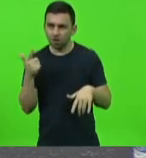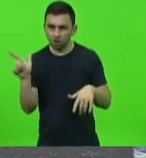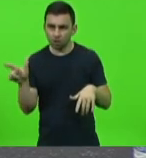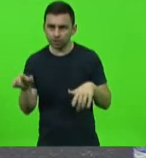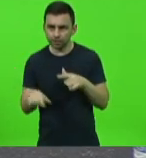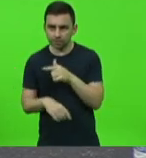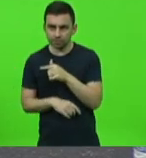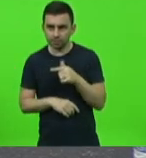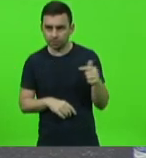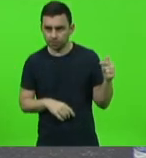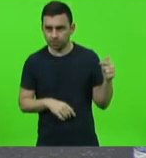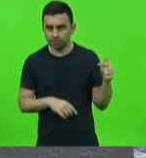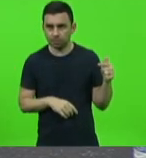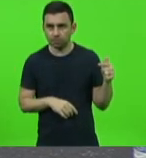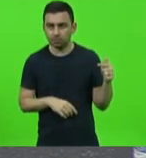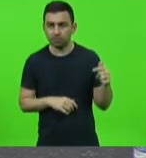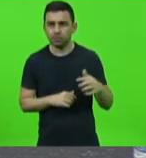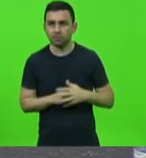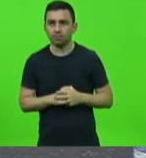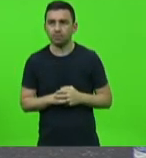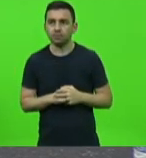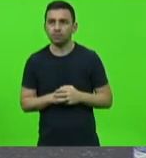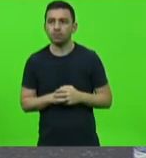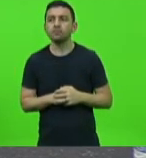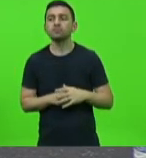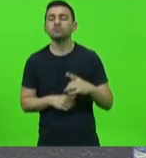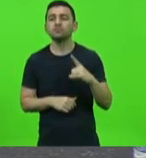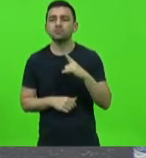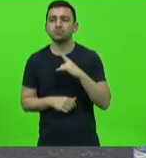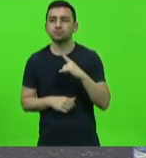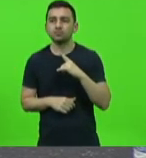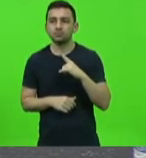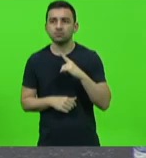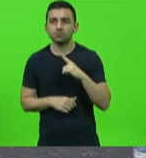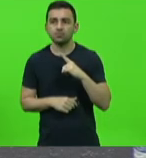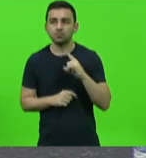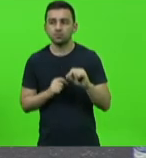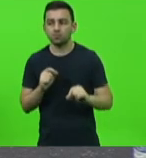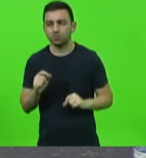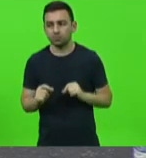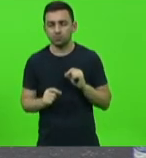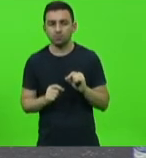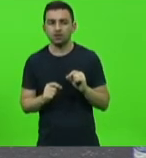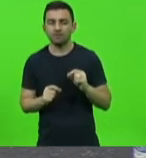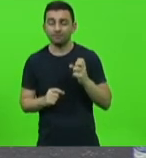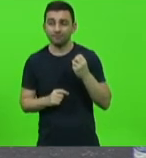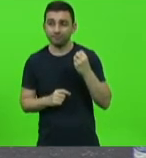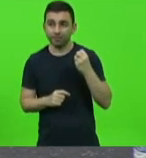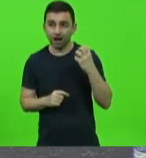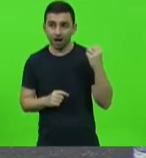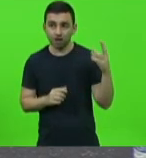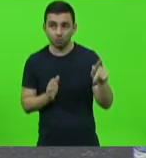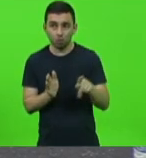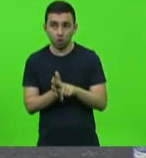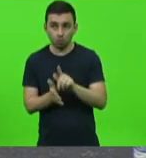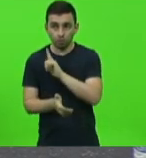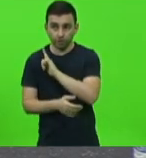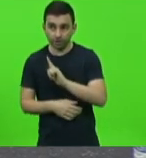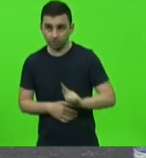atrasada tivemos em função de viagem do governador